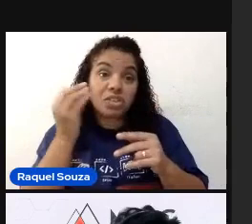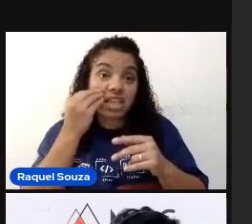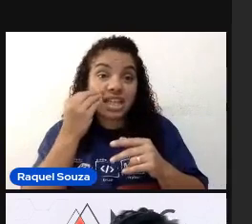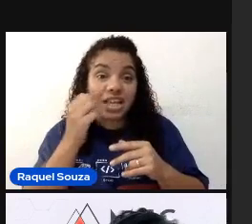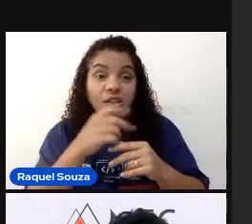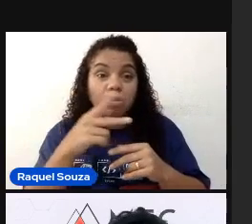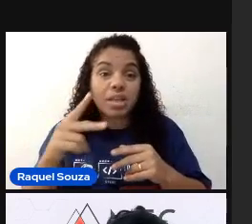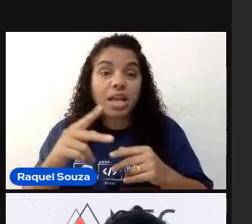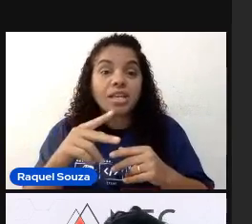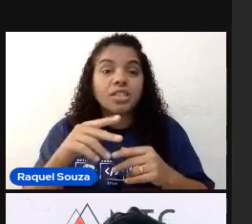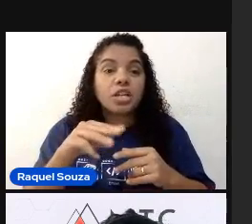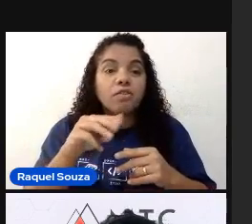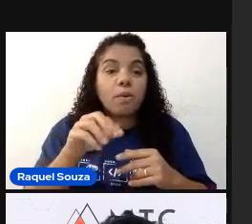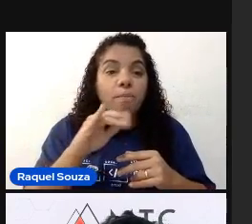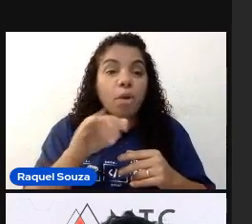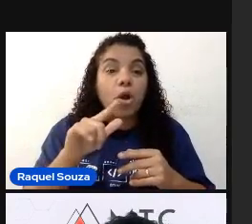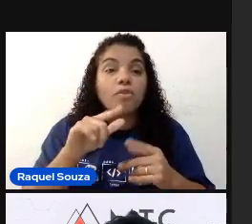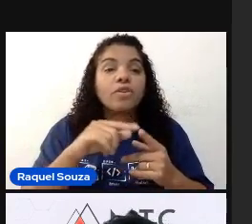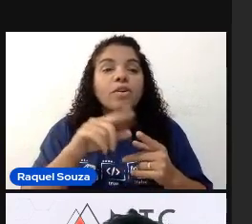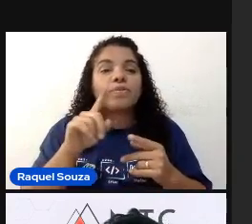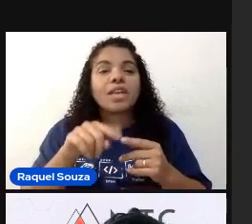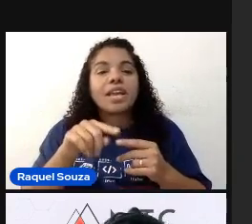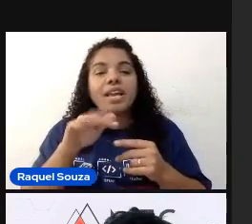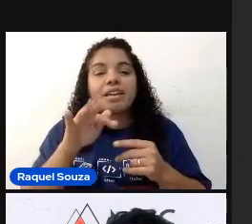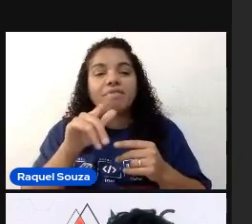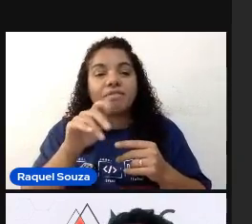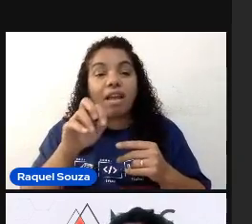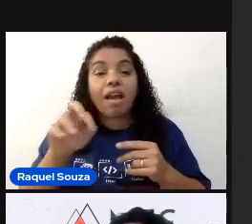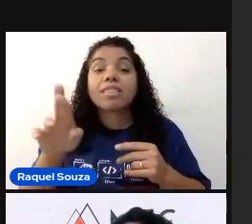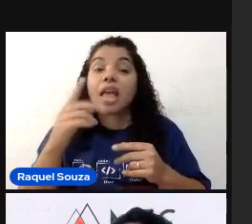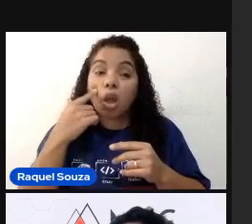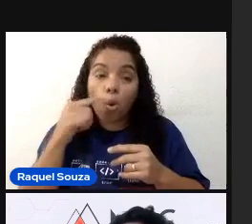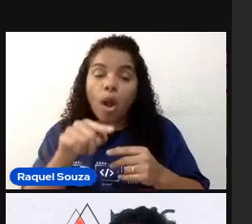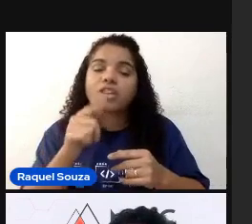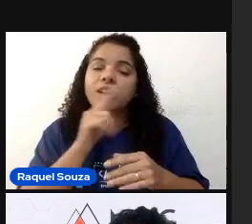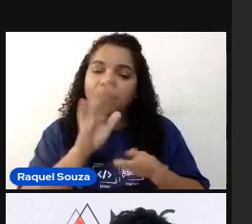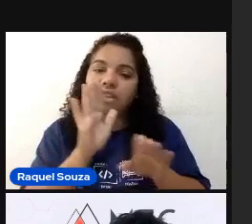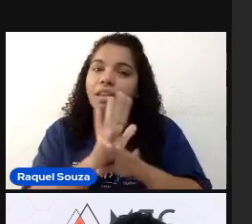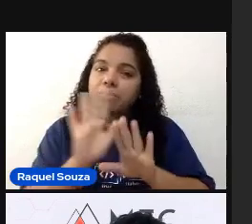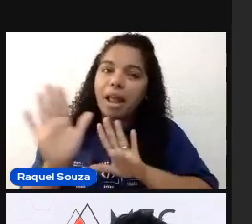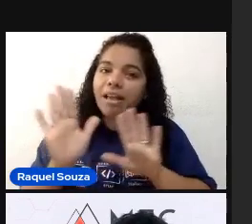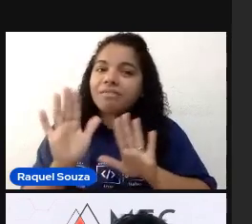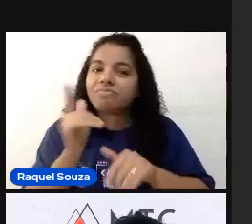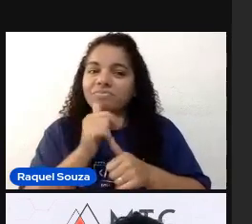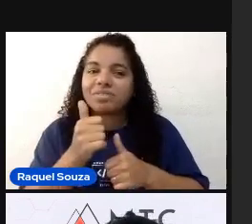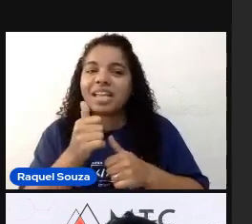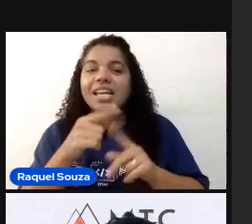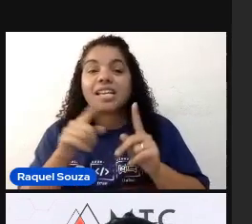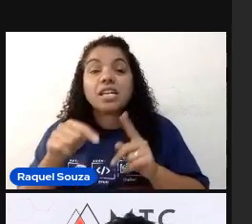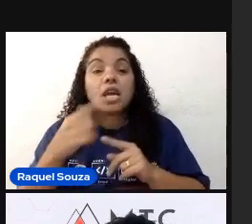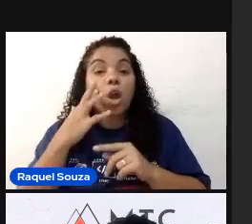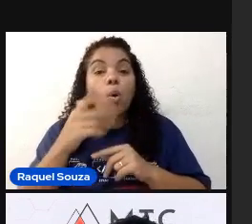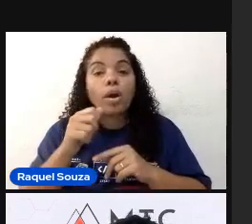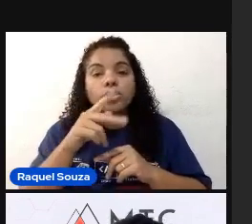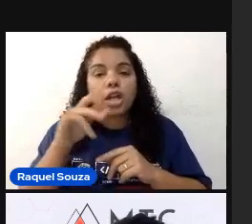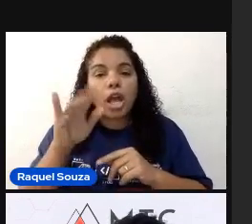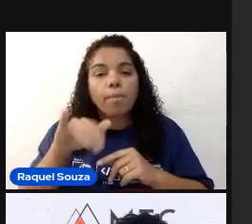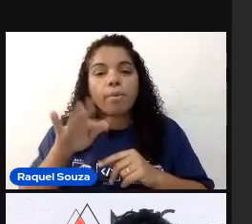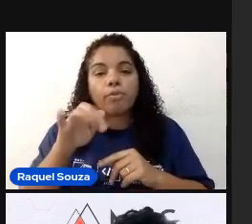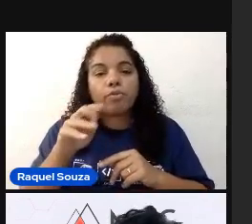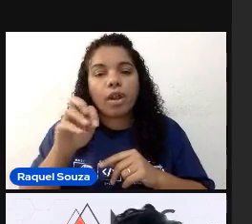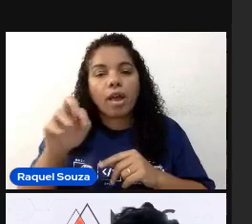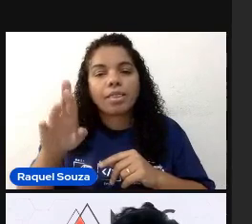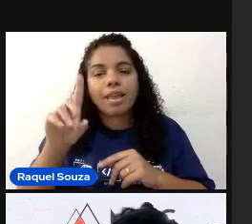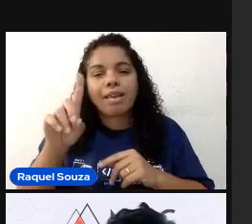Flutter. Eu acho que ela veio para balançar um pouco as coisas aí. E eu acho que o Appium Flutter Driver, uma